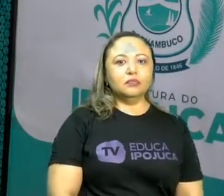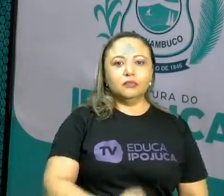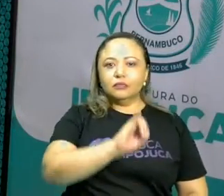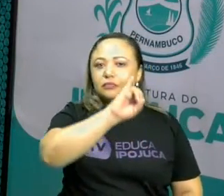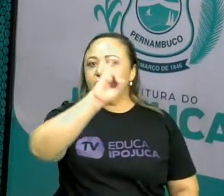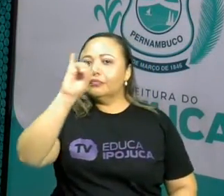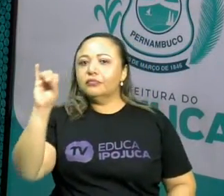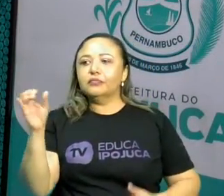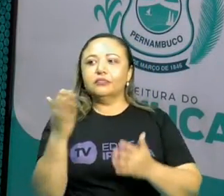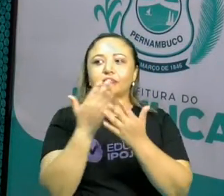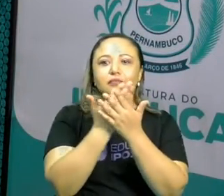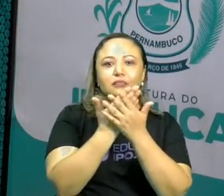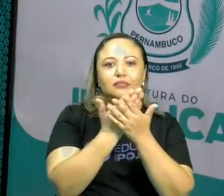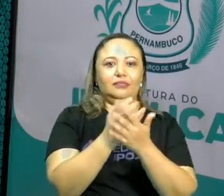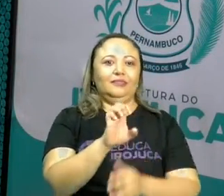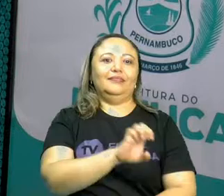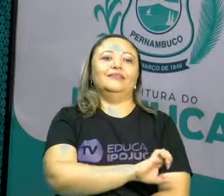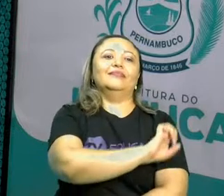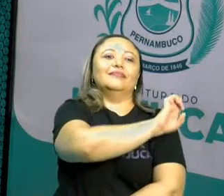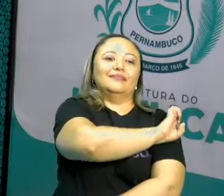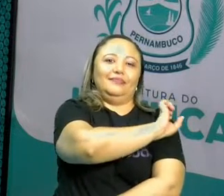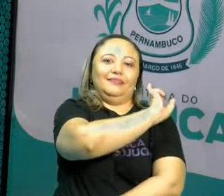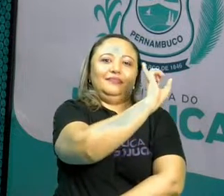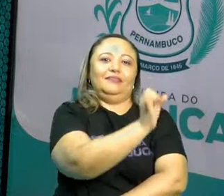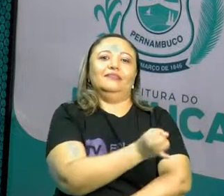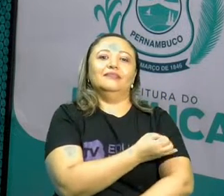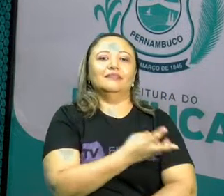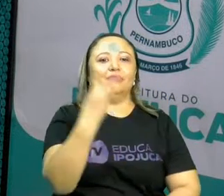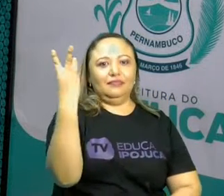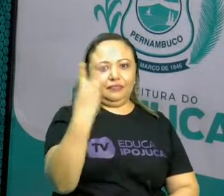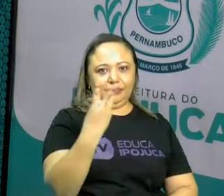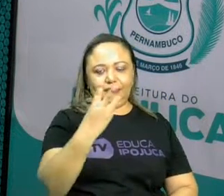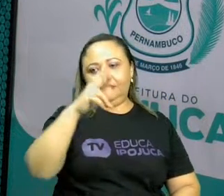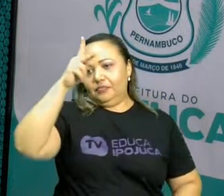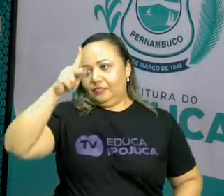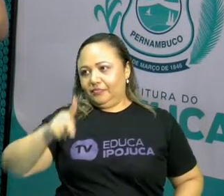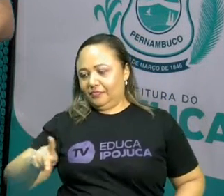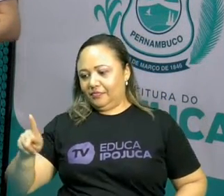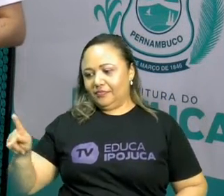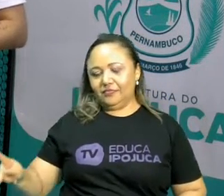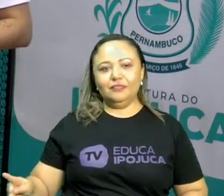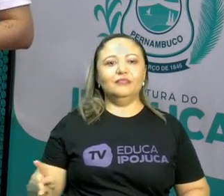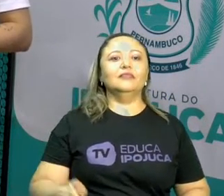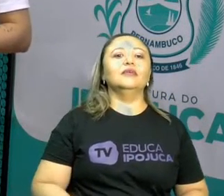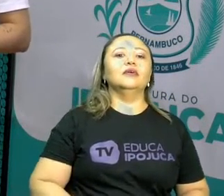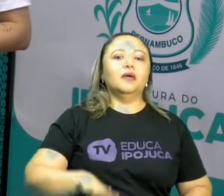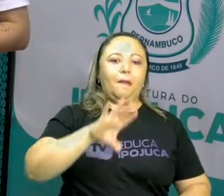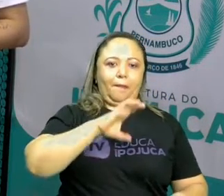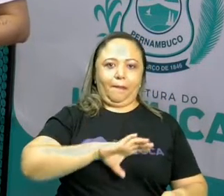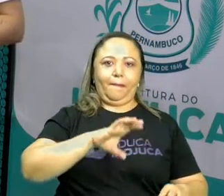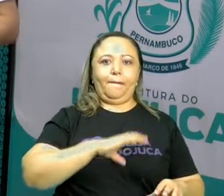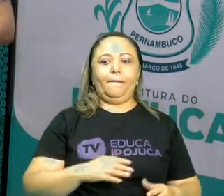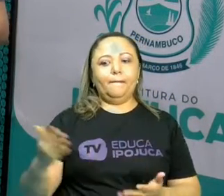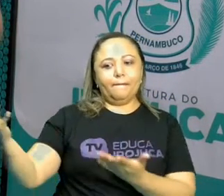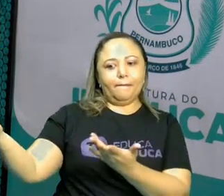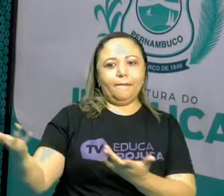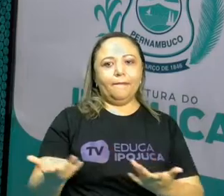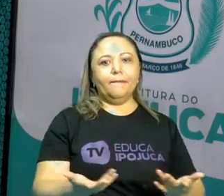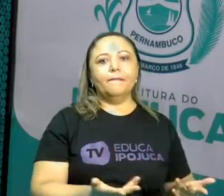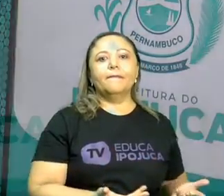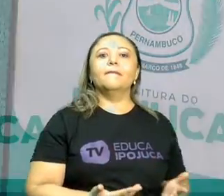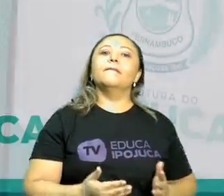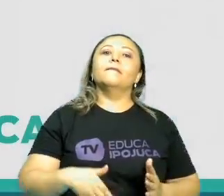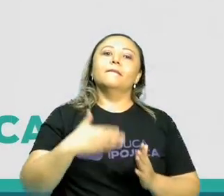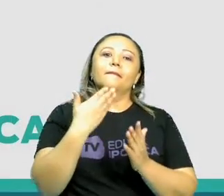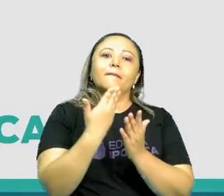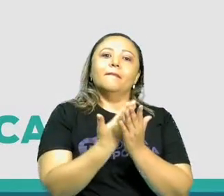Olá, estudantes da ESJA 3, tudo bem? Sou Edivania Nunes, professora de língua portuguesa. Sejam bem-vindos. O tema da nossa aula